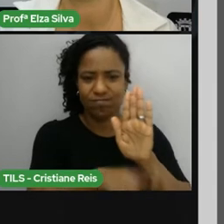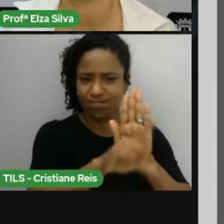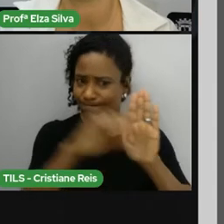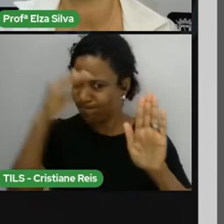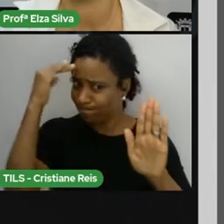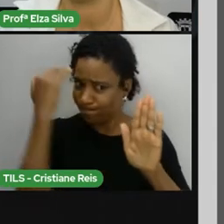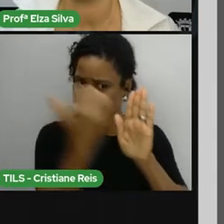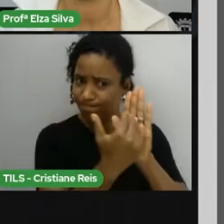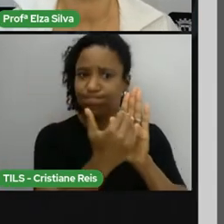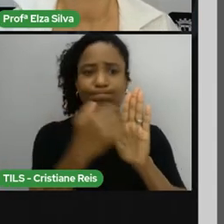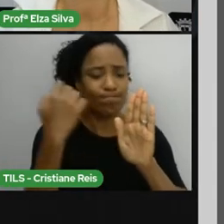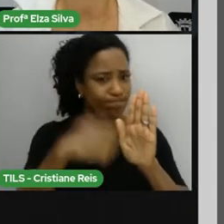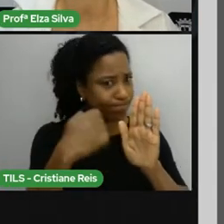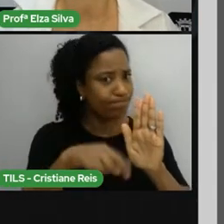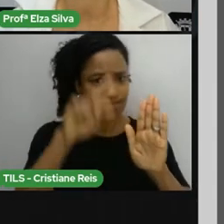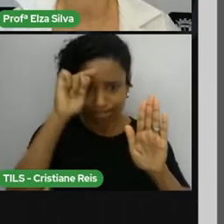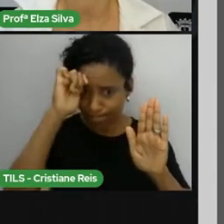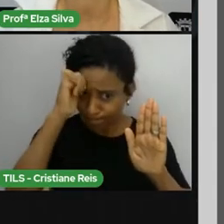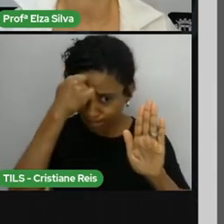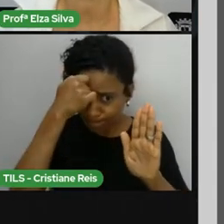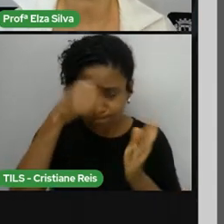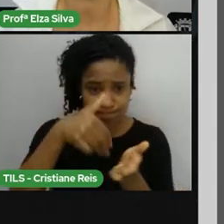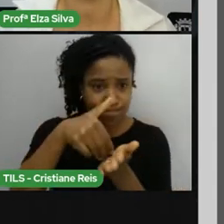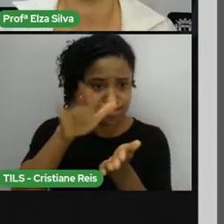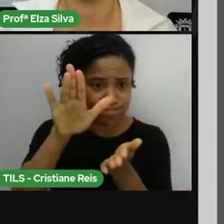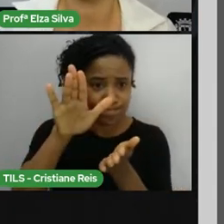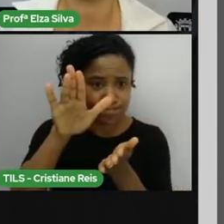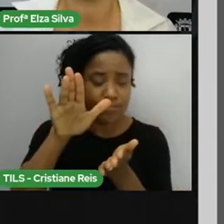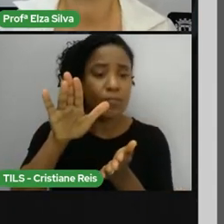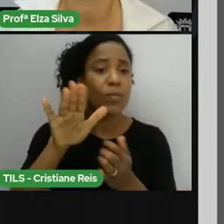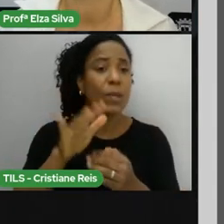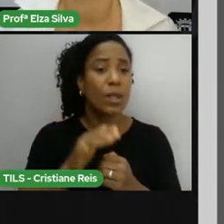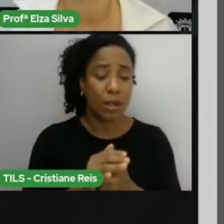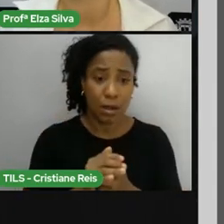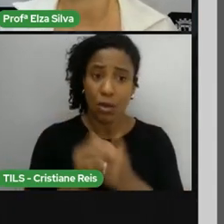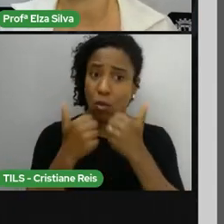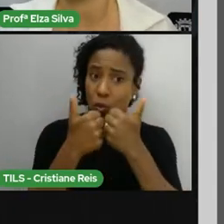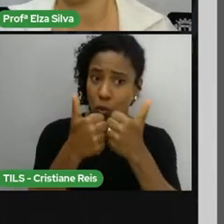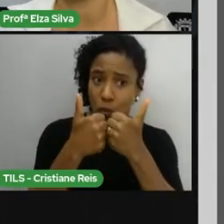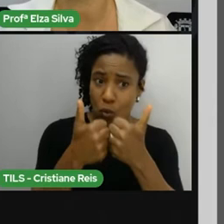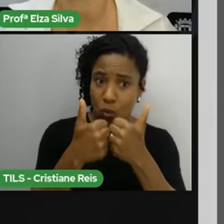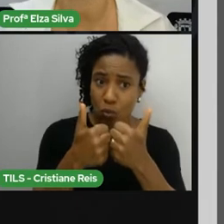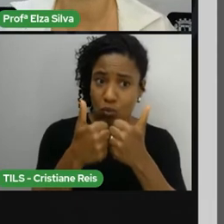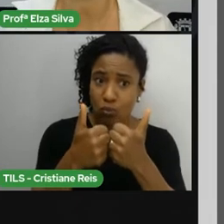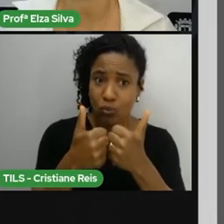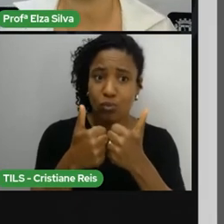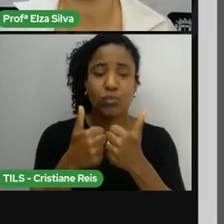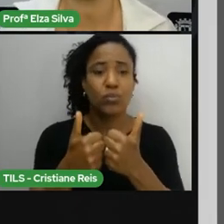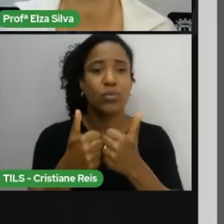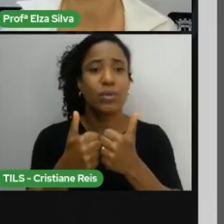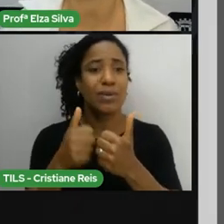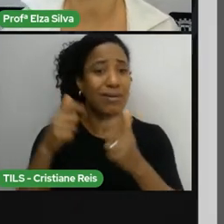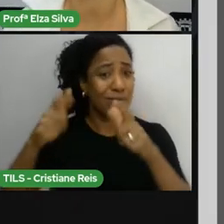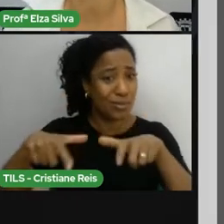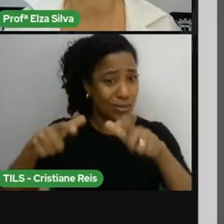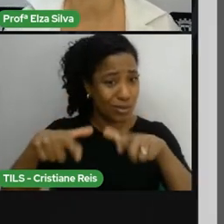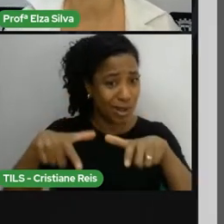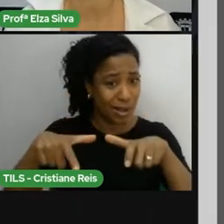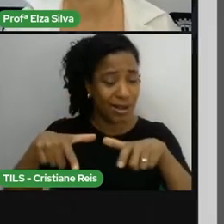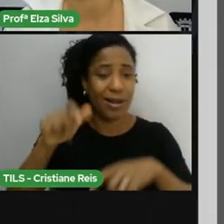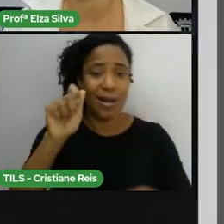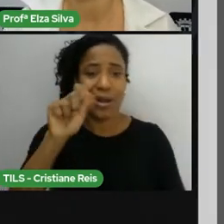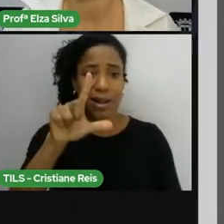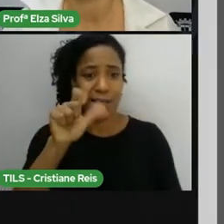que existia no transporte público no Montgomery, no Alabama, nos Estados